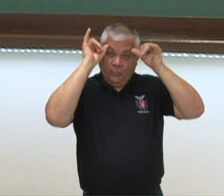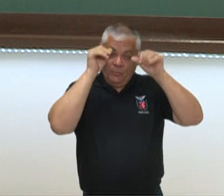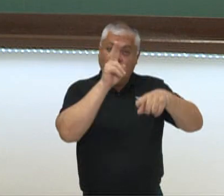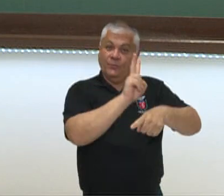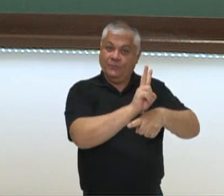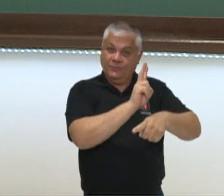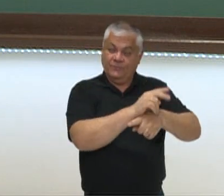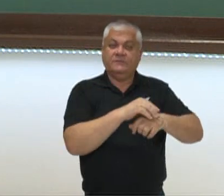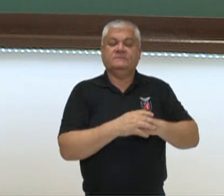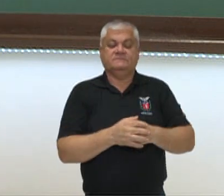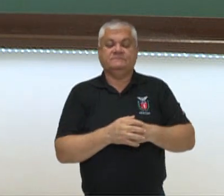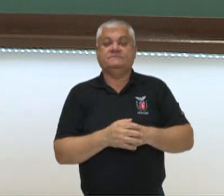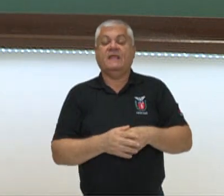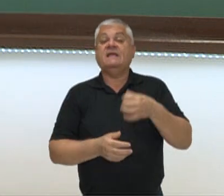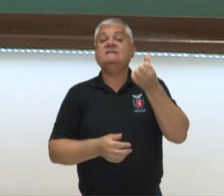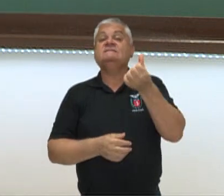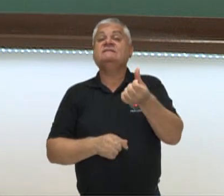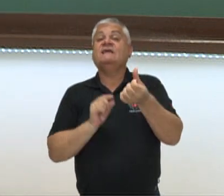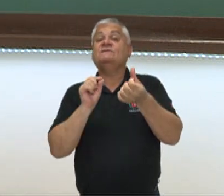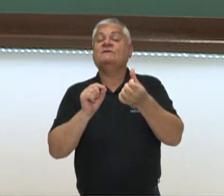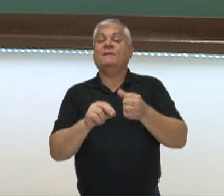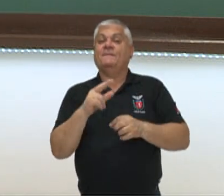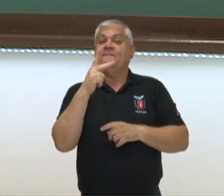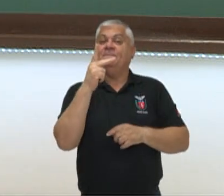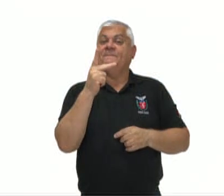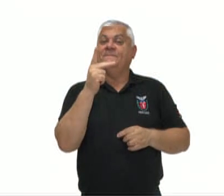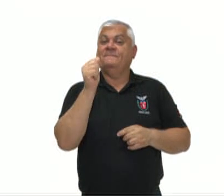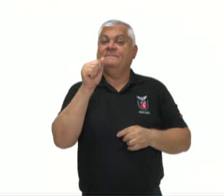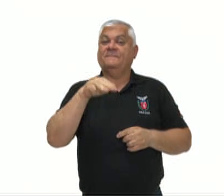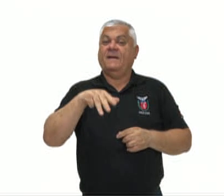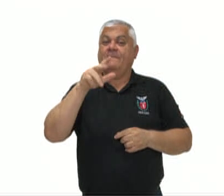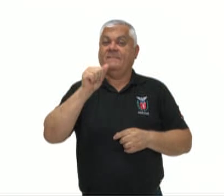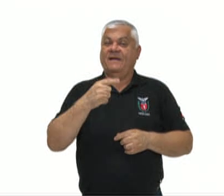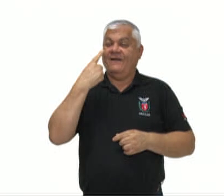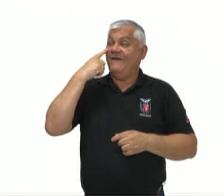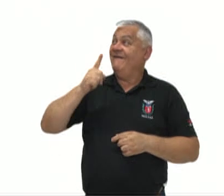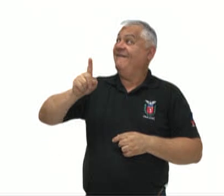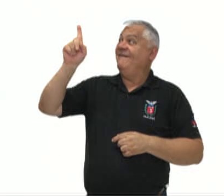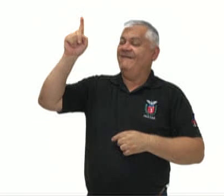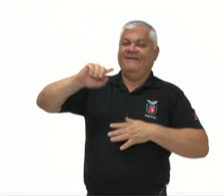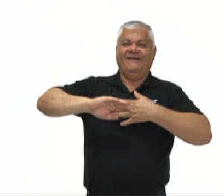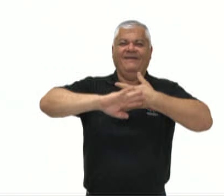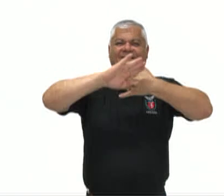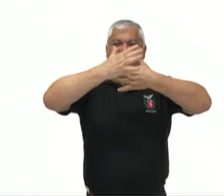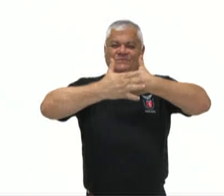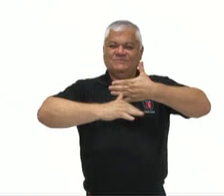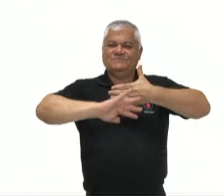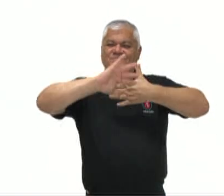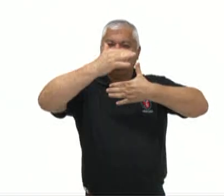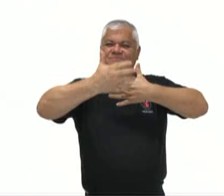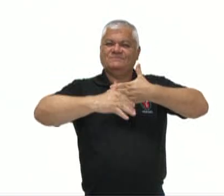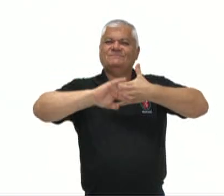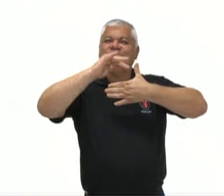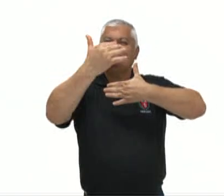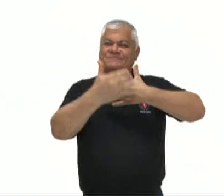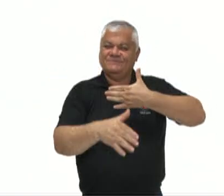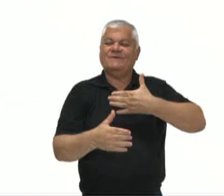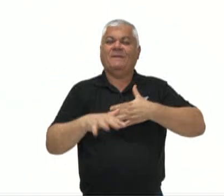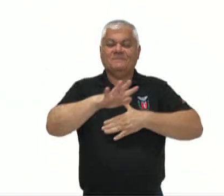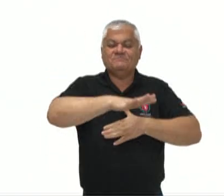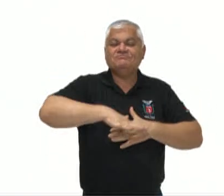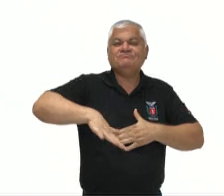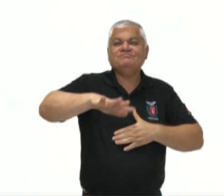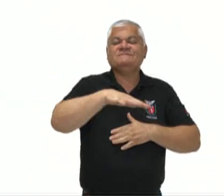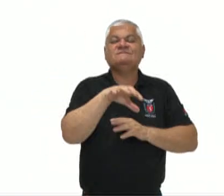também temos um outro bioma que conforme pode ser visto na tela é o Pampa, que também é conhecido como os campos sulinos